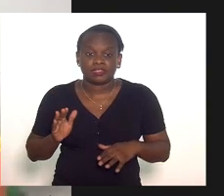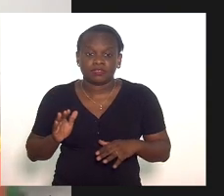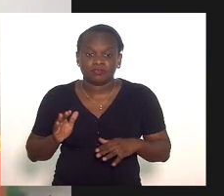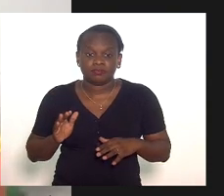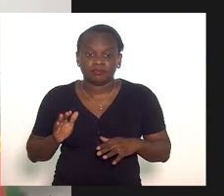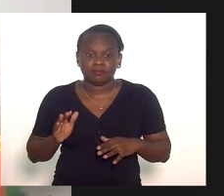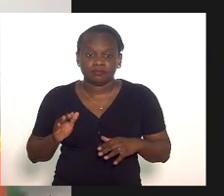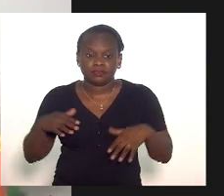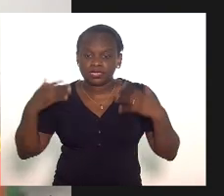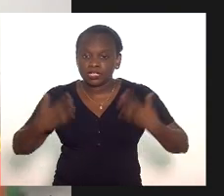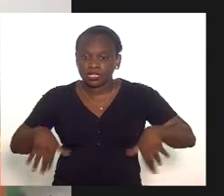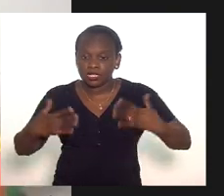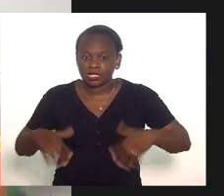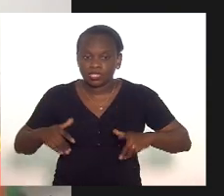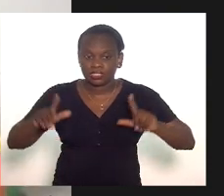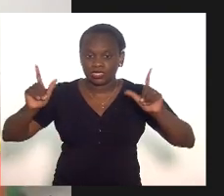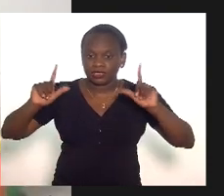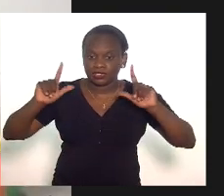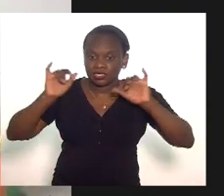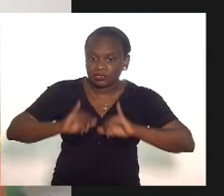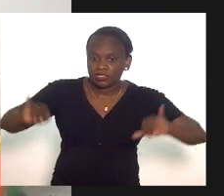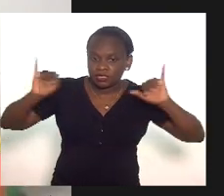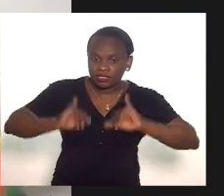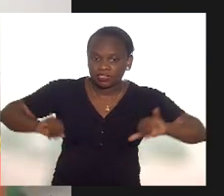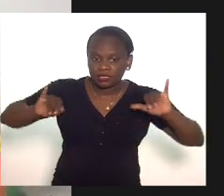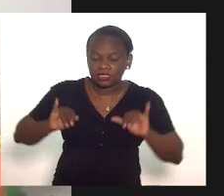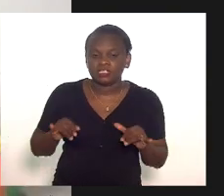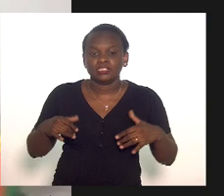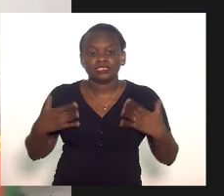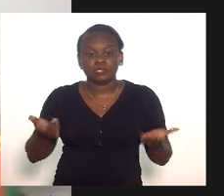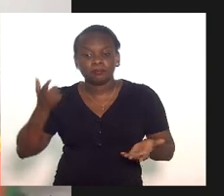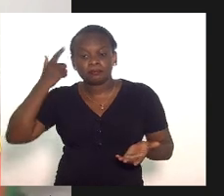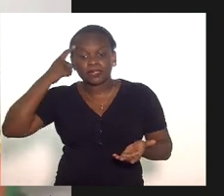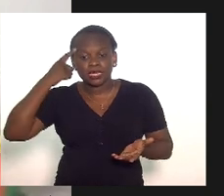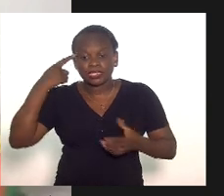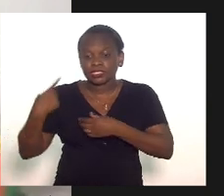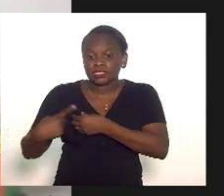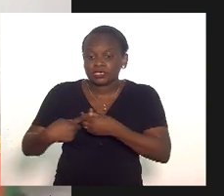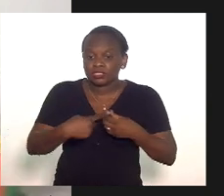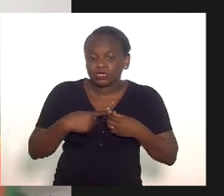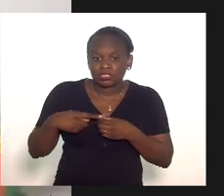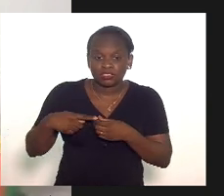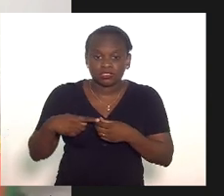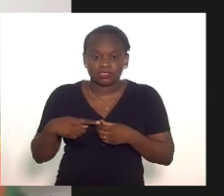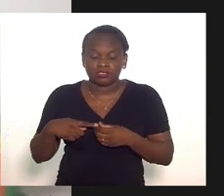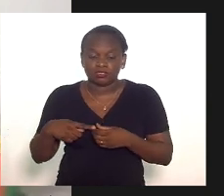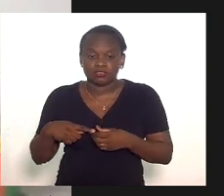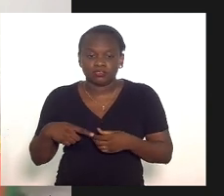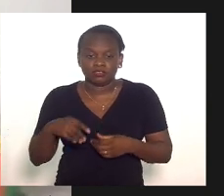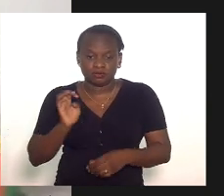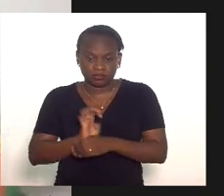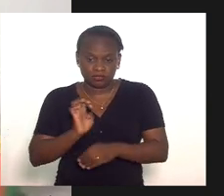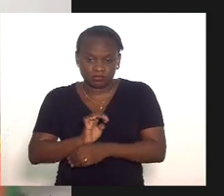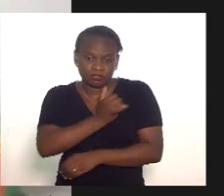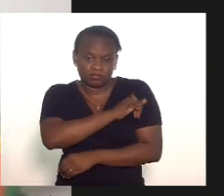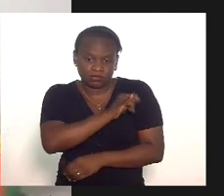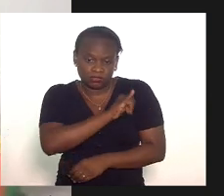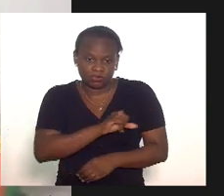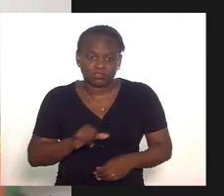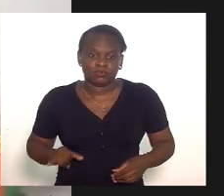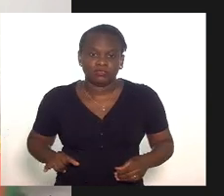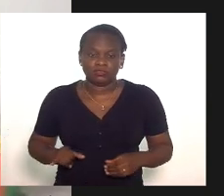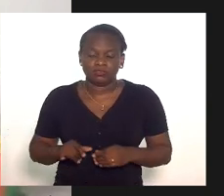apelo midiático inclusive você imagina no interior do Rio de Janeiro